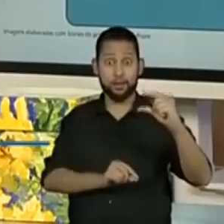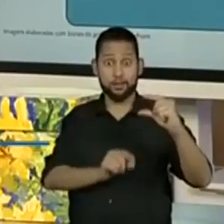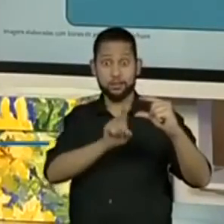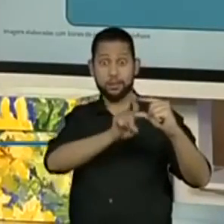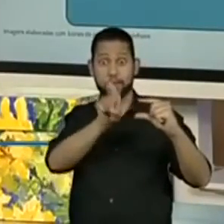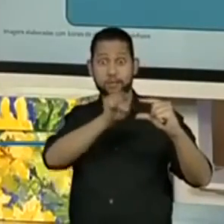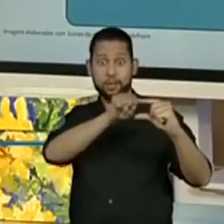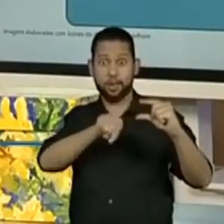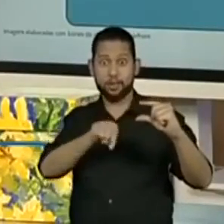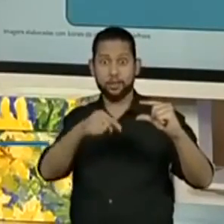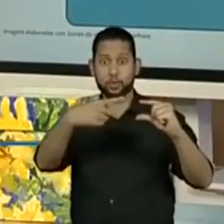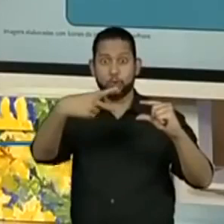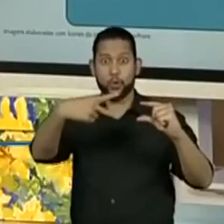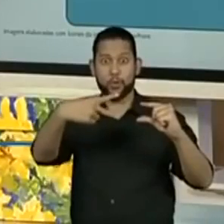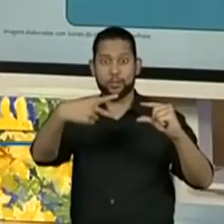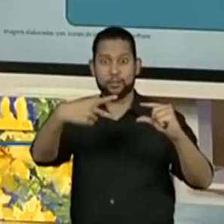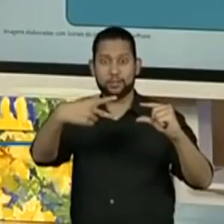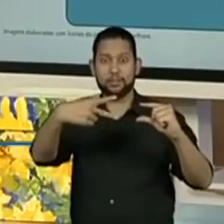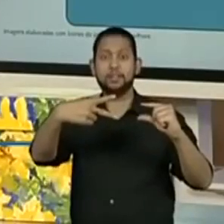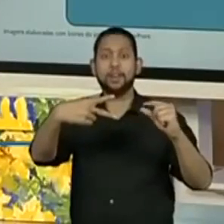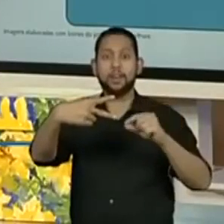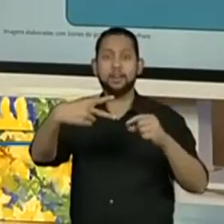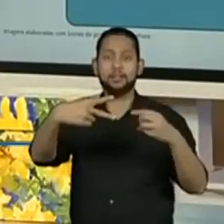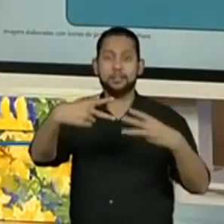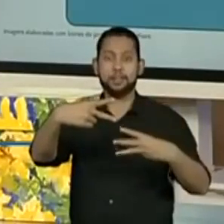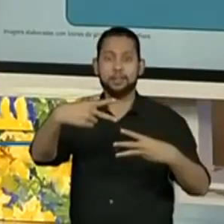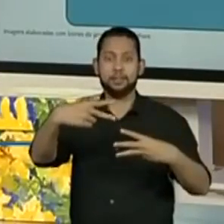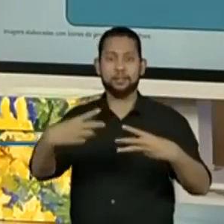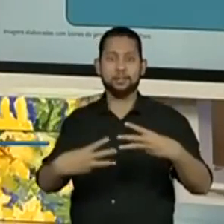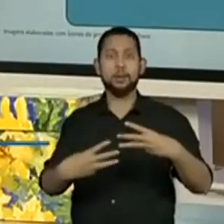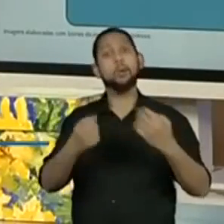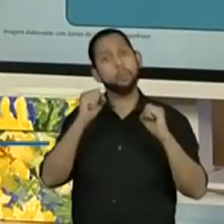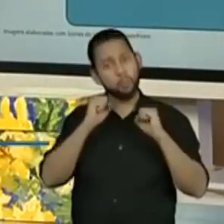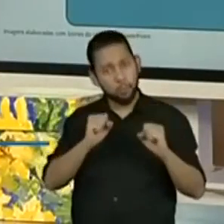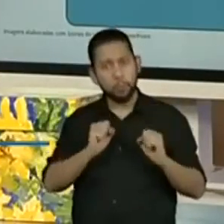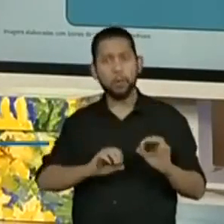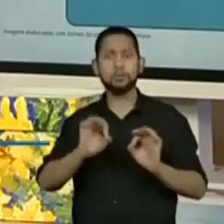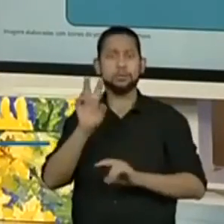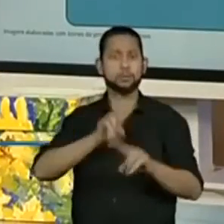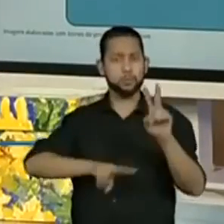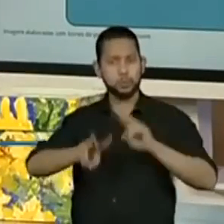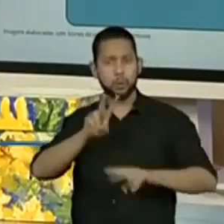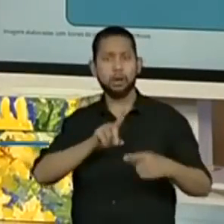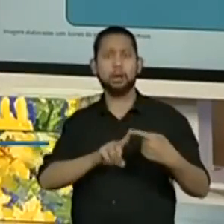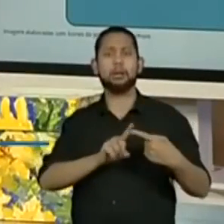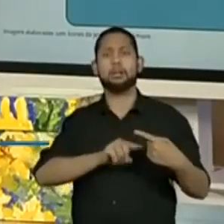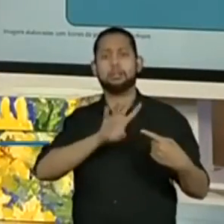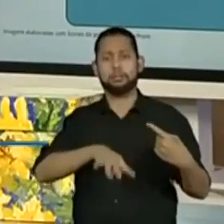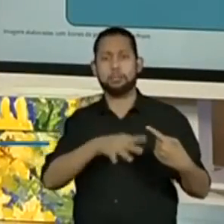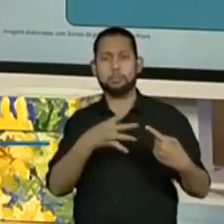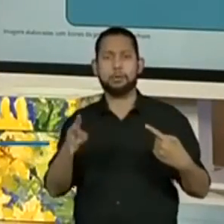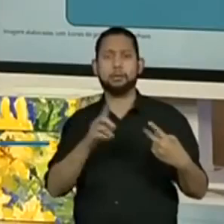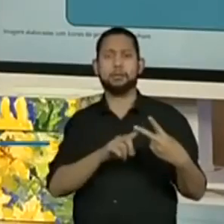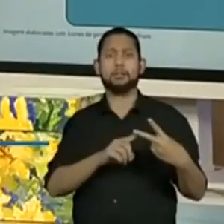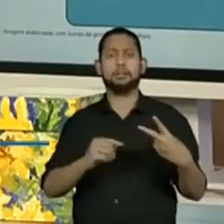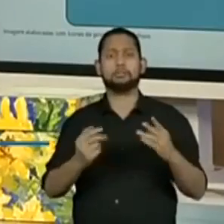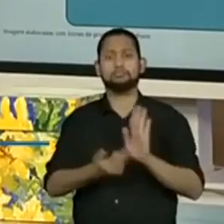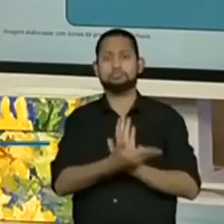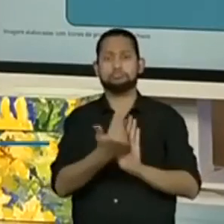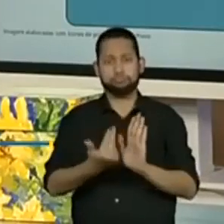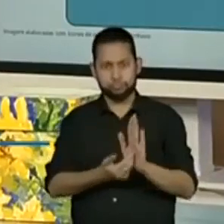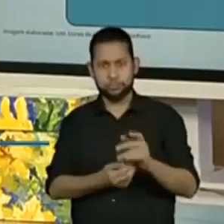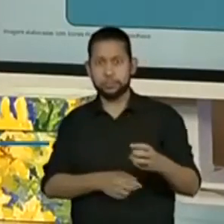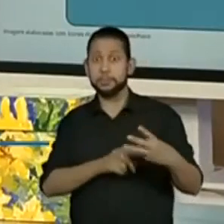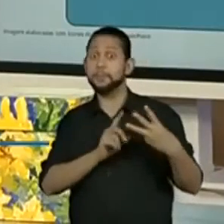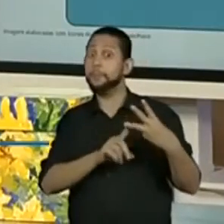também é uma possibilidade, tá? Então, a tabela, o esquema. Mas tem uma outra possibilidade. O aluno, ele poderia